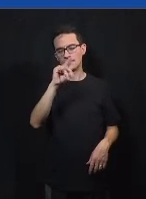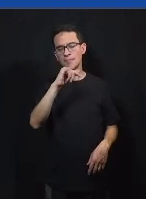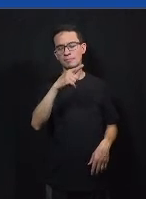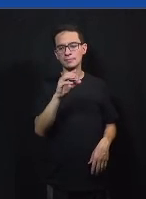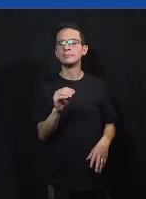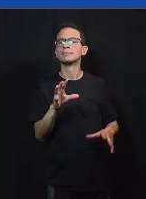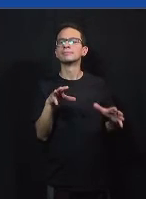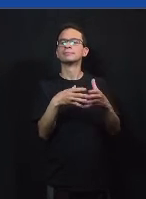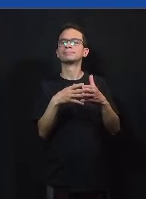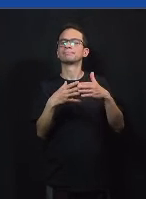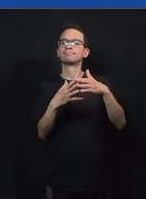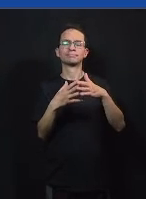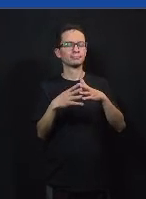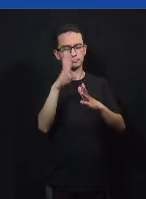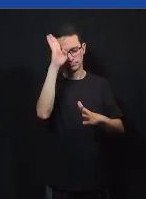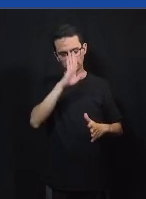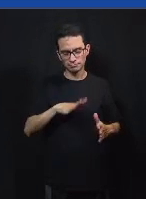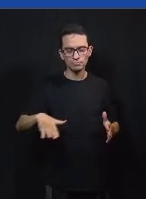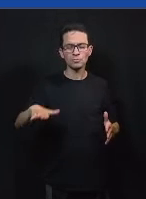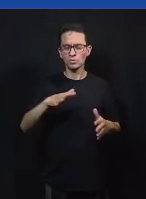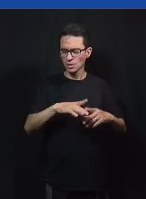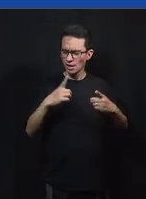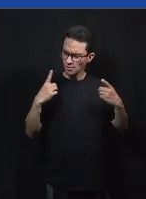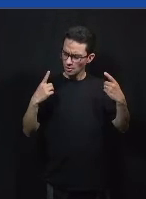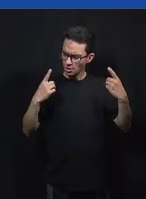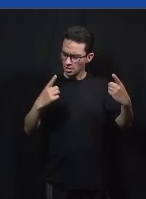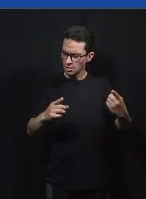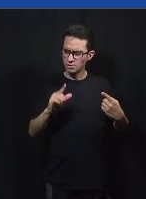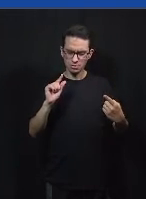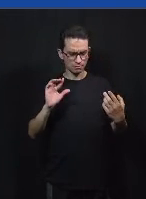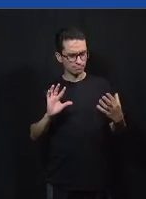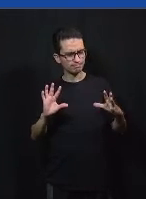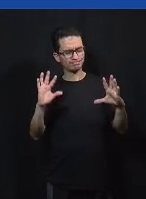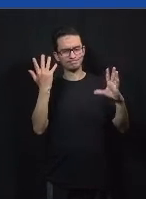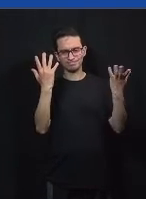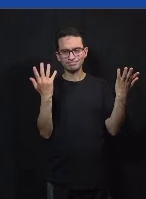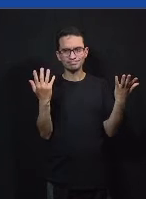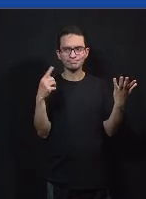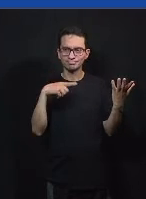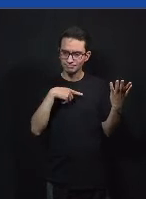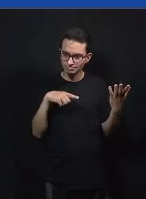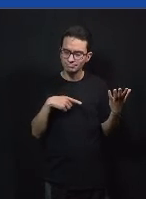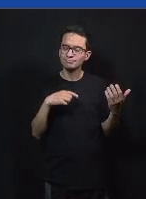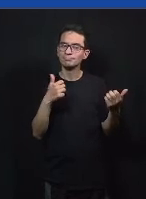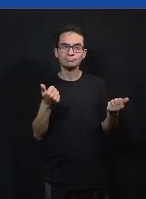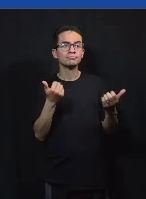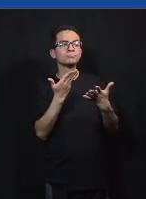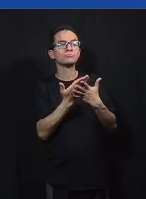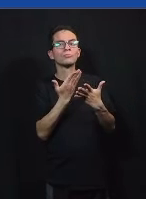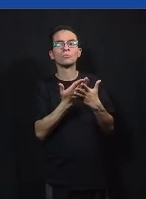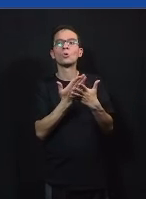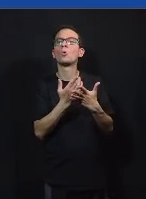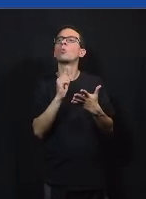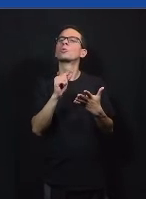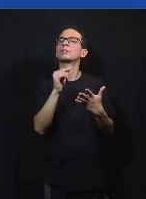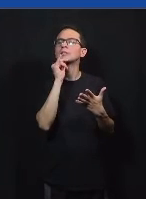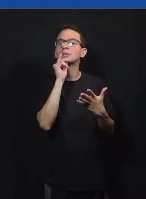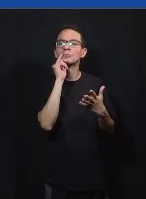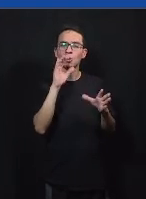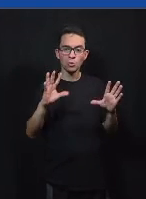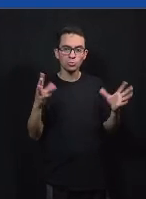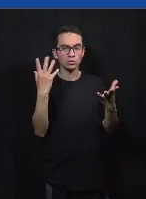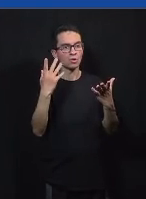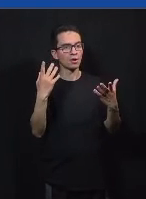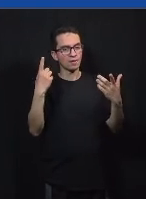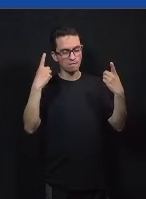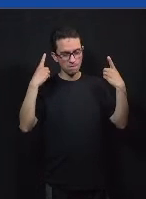brasileira tem feito da violência uma ocorrência relativamente regular. Esse estudo fala que ocorreu violência política